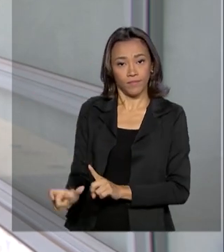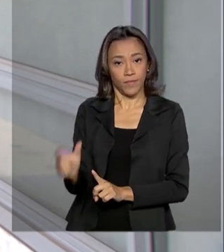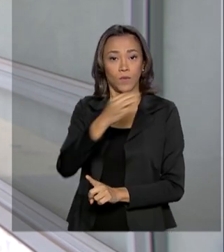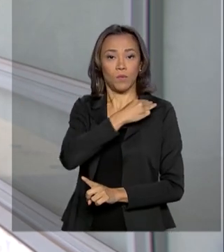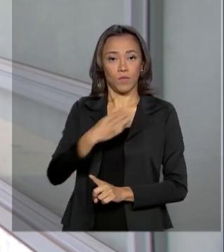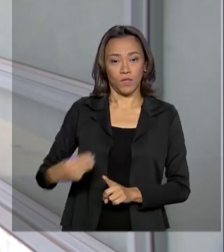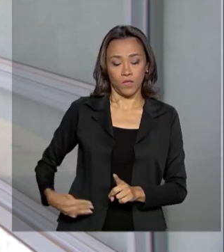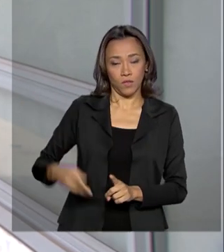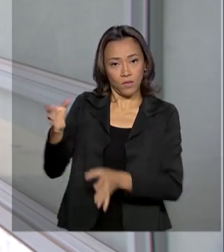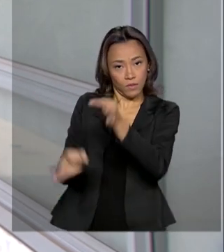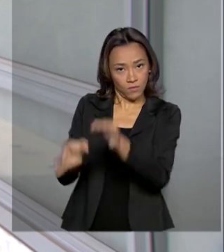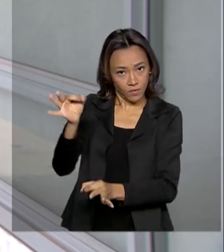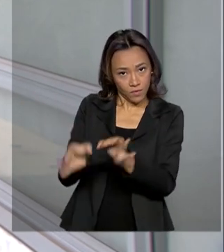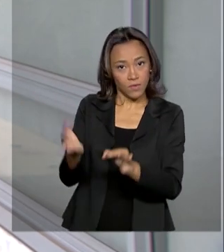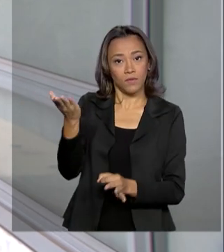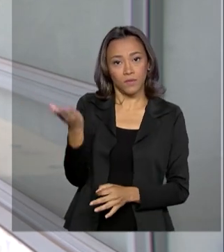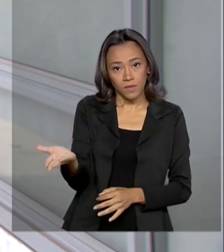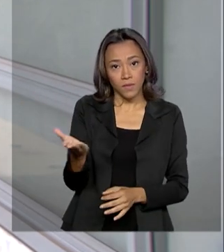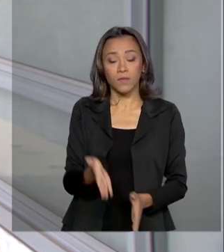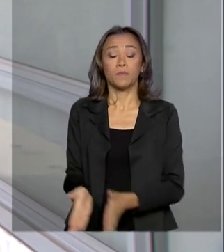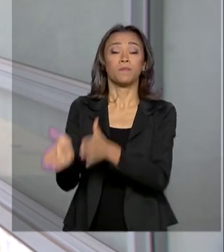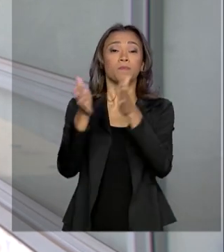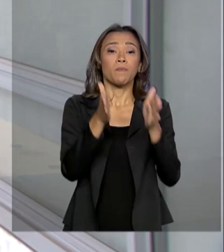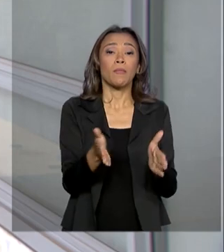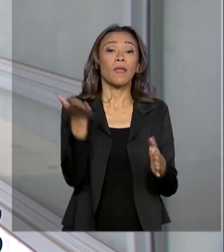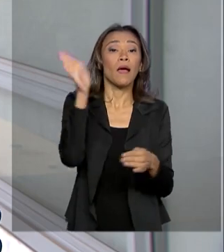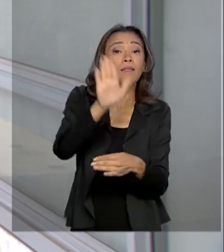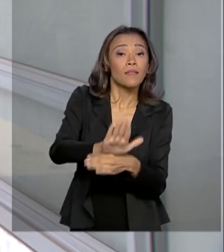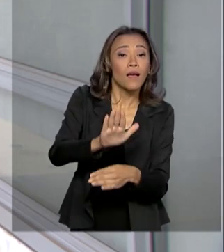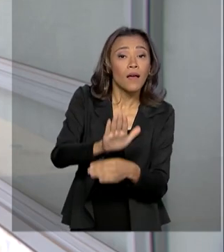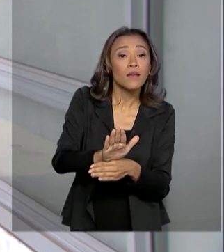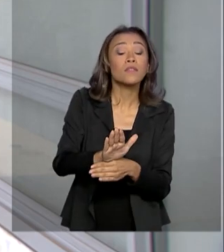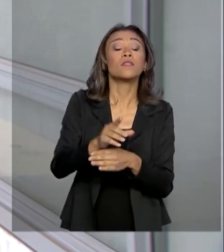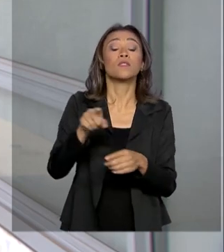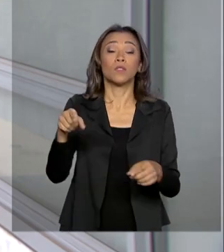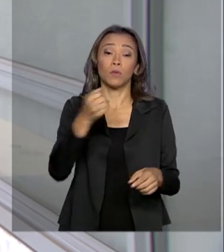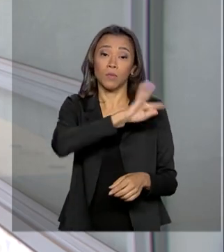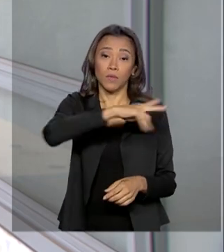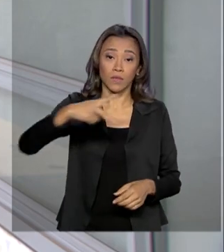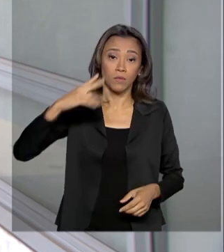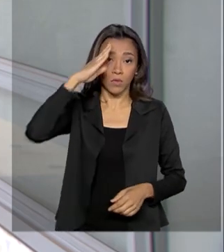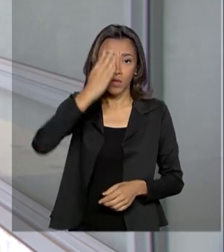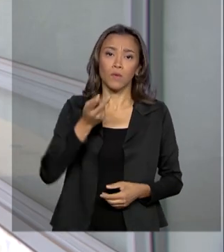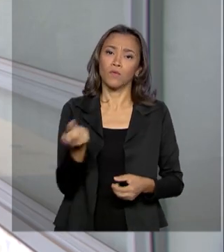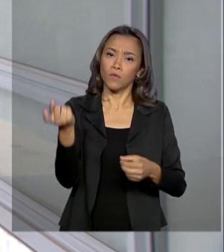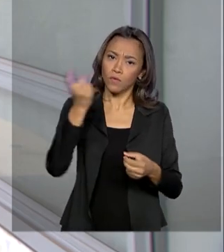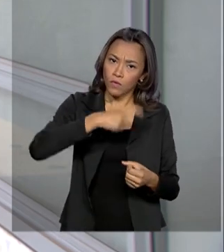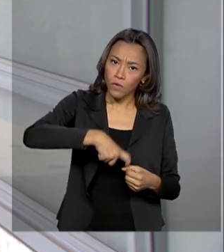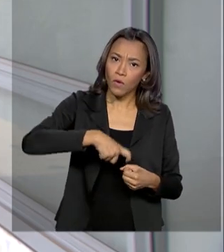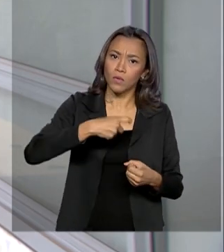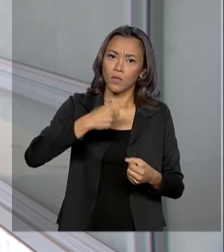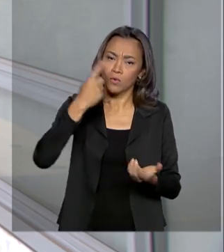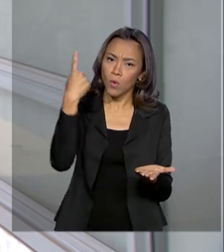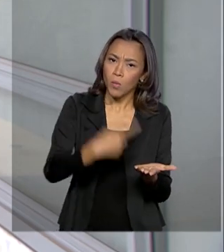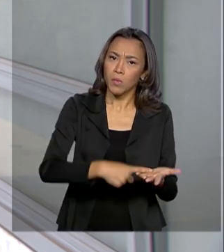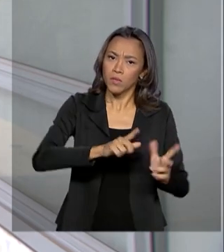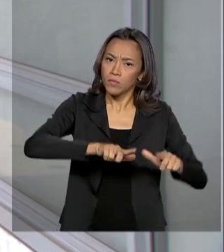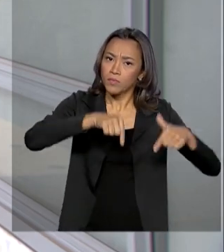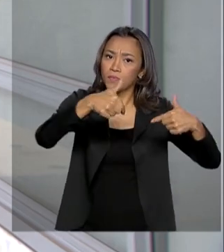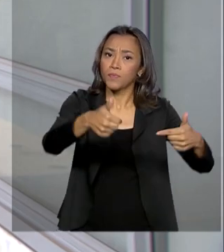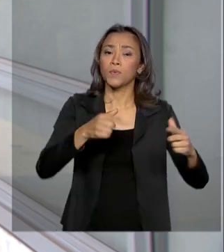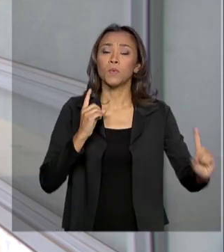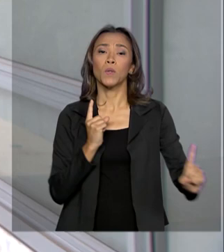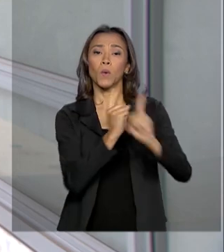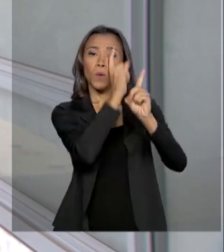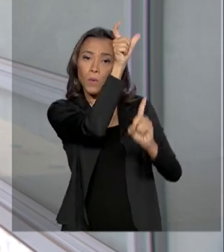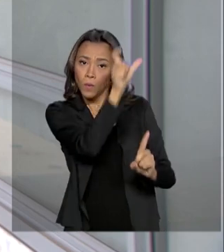Justiça e Segurança Pública. À tarde, o presidente Jair Bolsonaro retoma a agenda num encontro com o ministro da Educação,